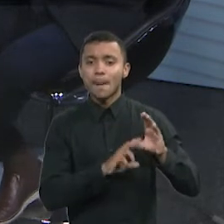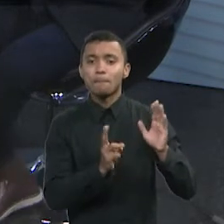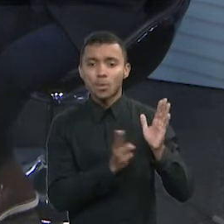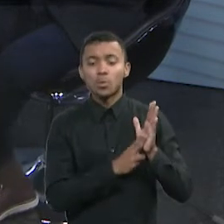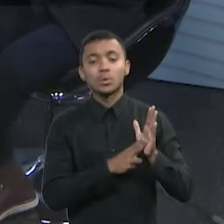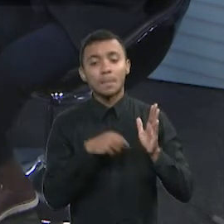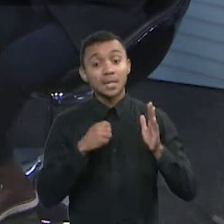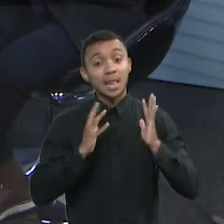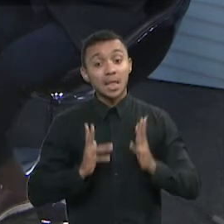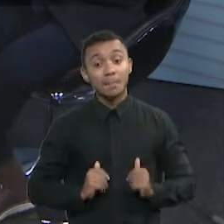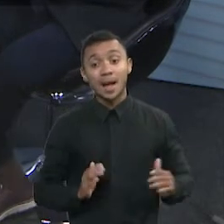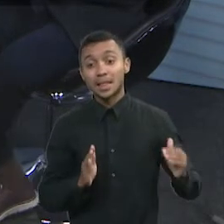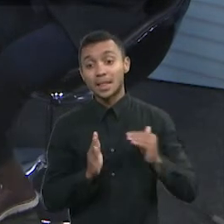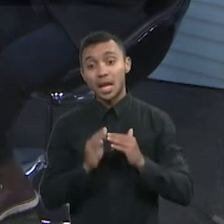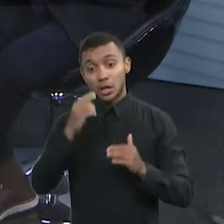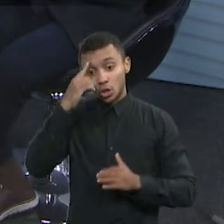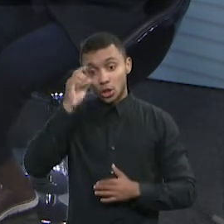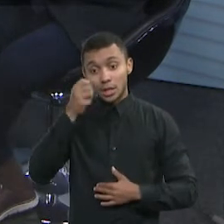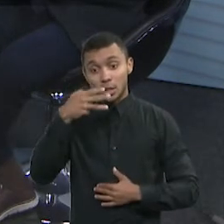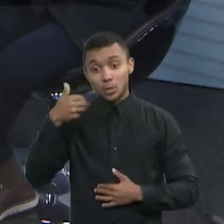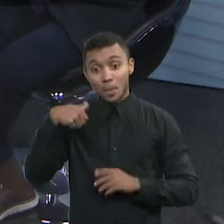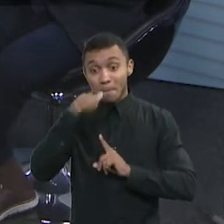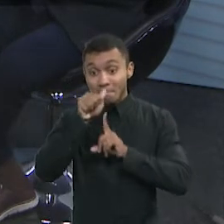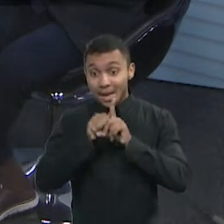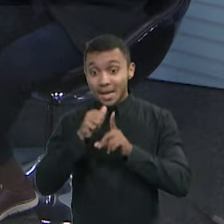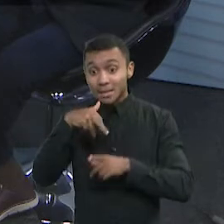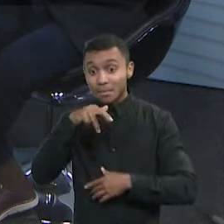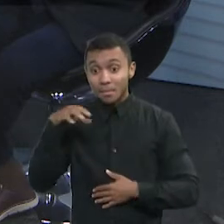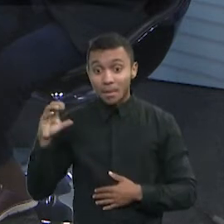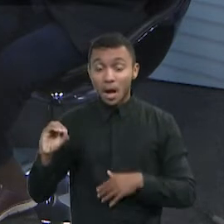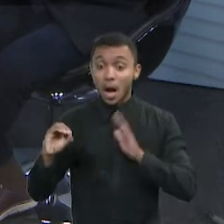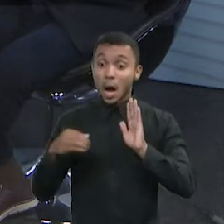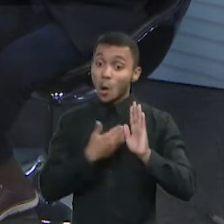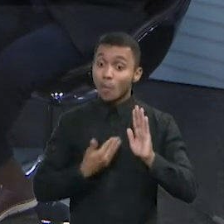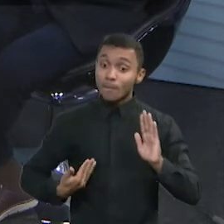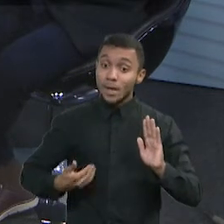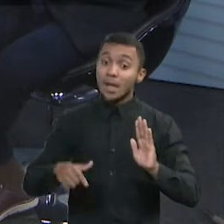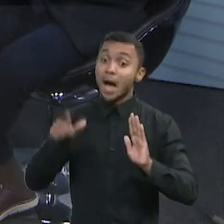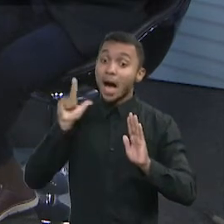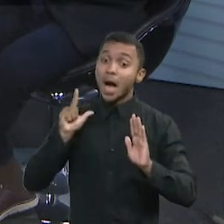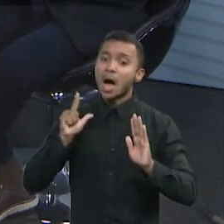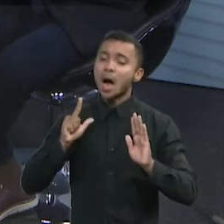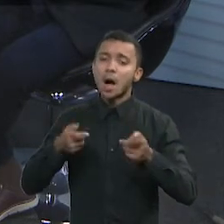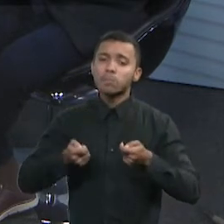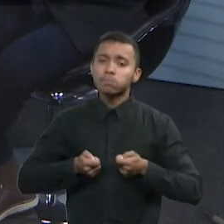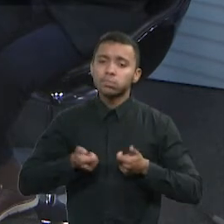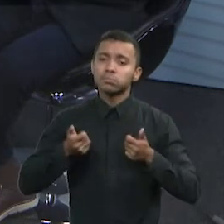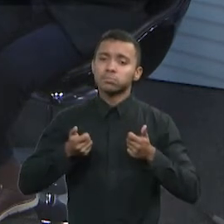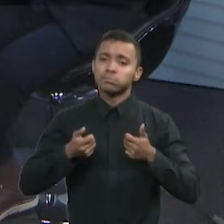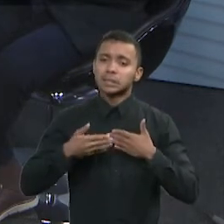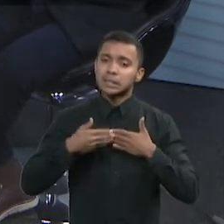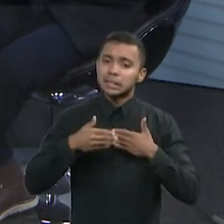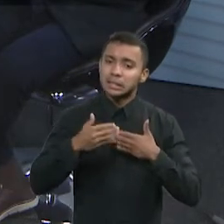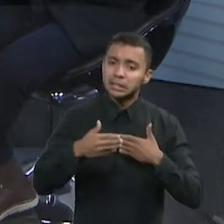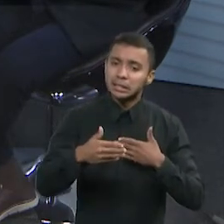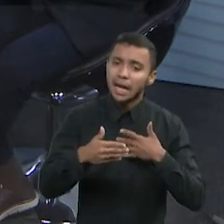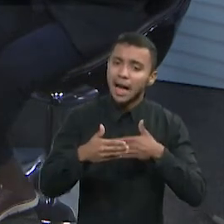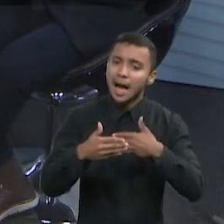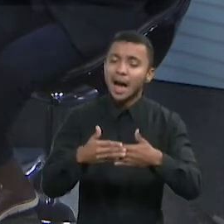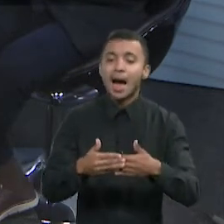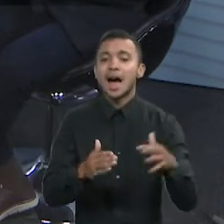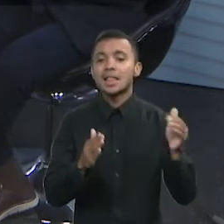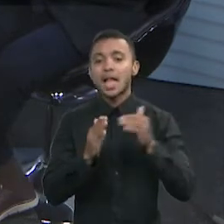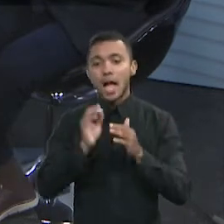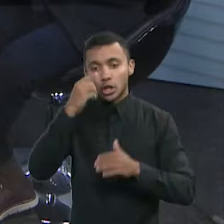regularizadas até 30 de março. Porém, o governo, na semana retrasada, ele fez essa prorrogação, ele prorrogou até o dia 29 de abril a